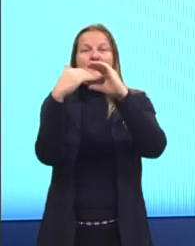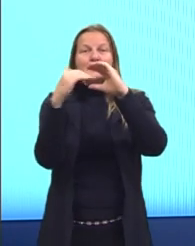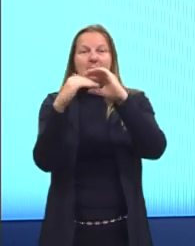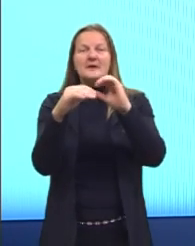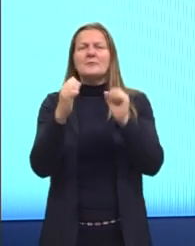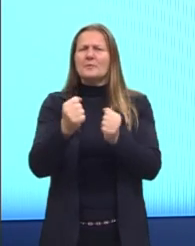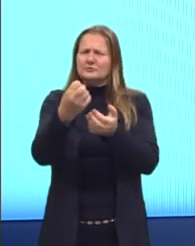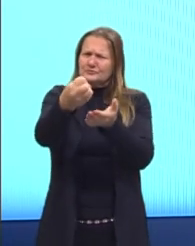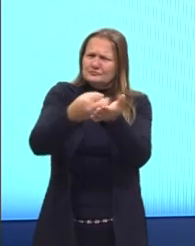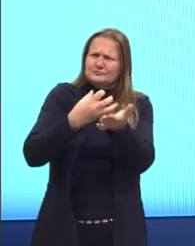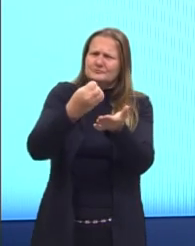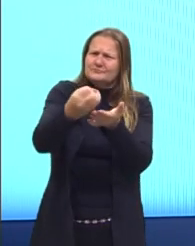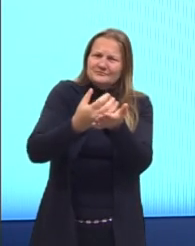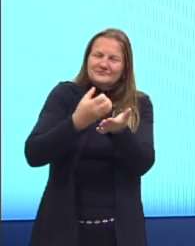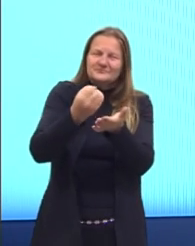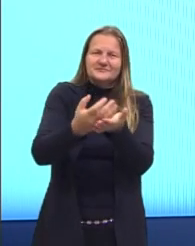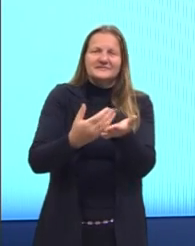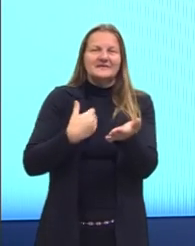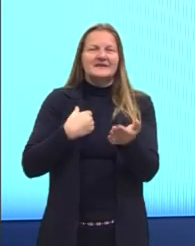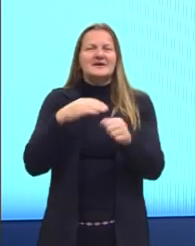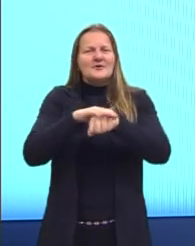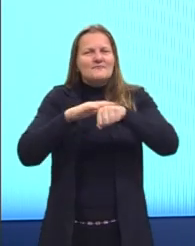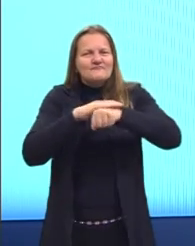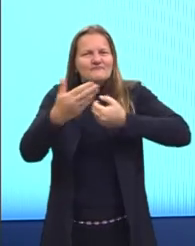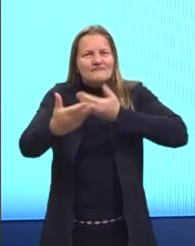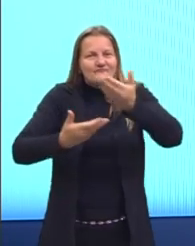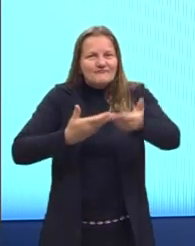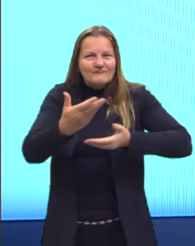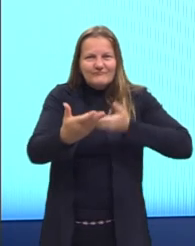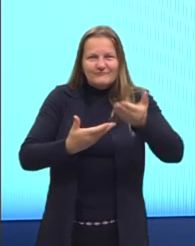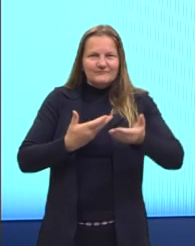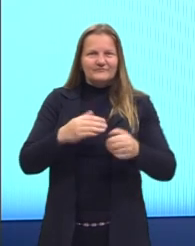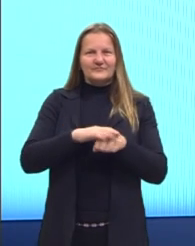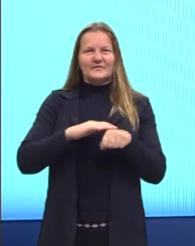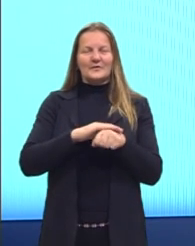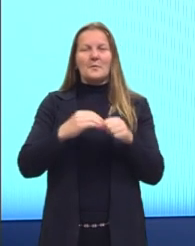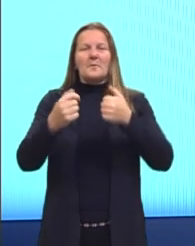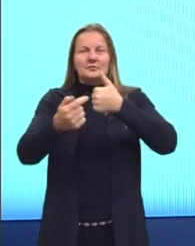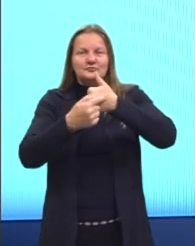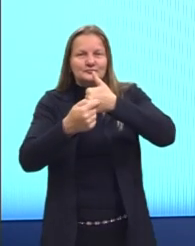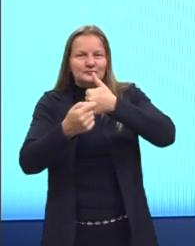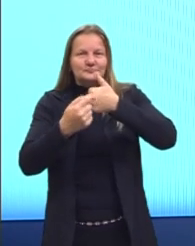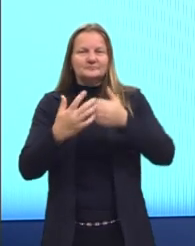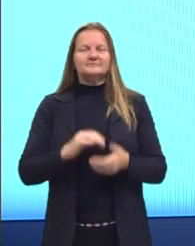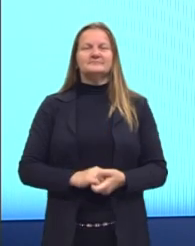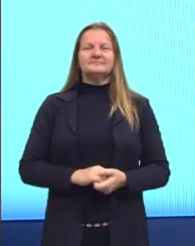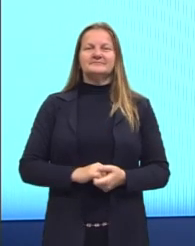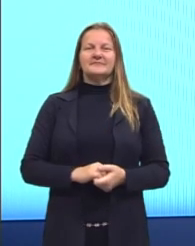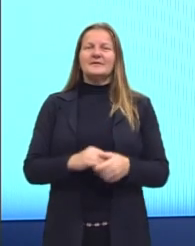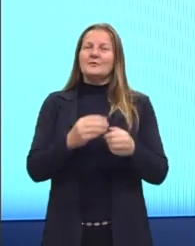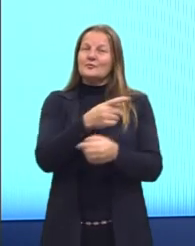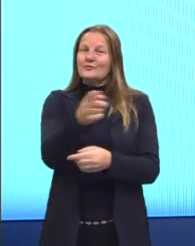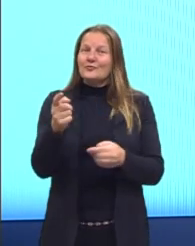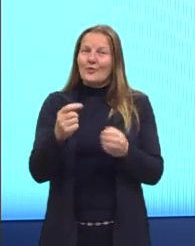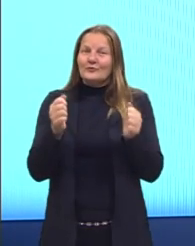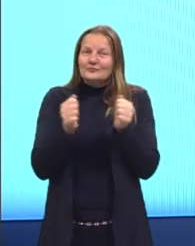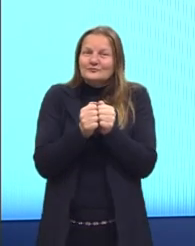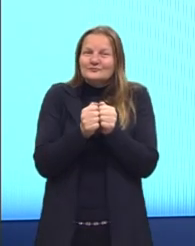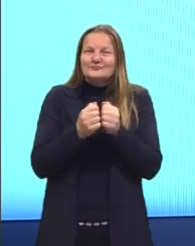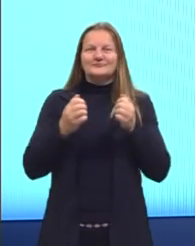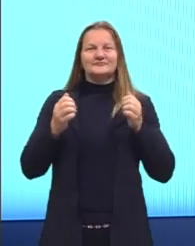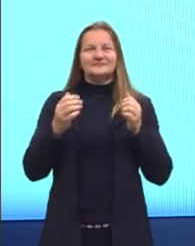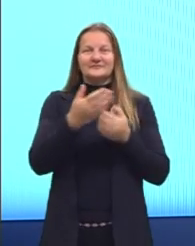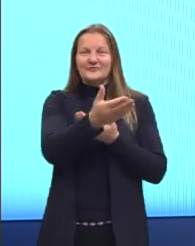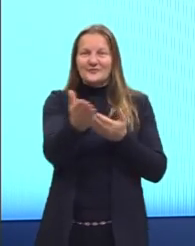enviem mensagem, conversem comigo, postem stories para que a gente possa ir acompanhar